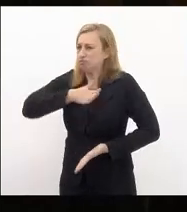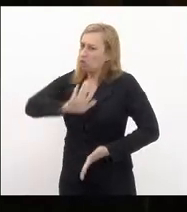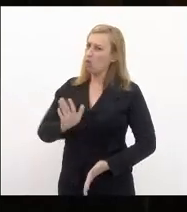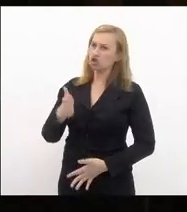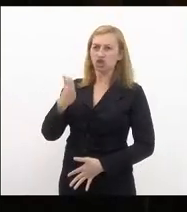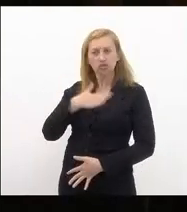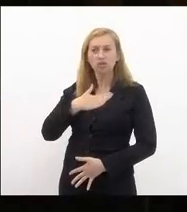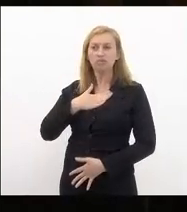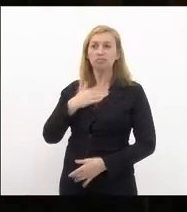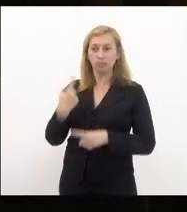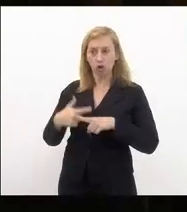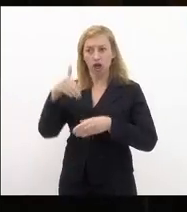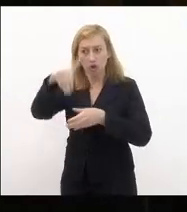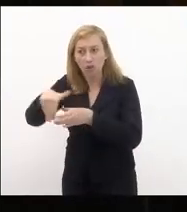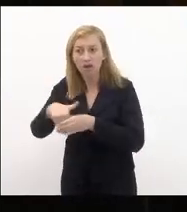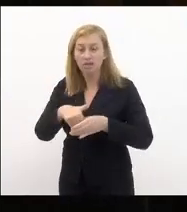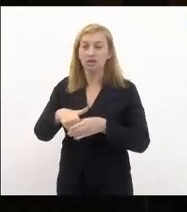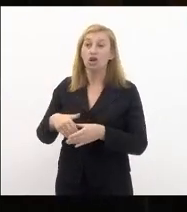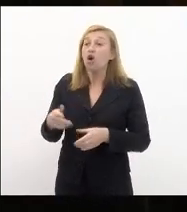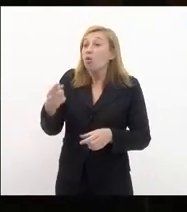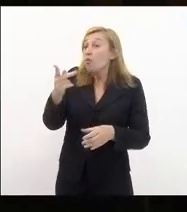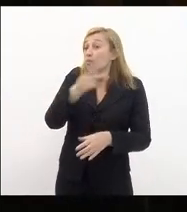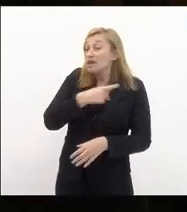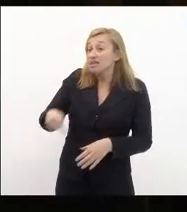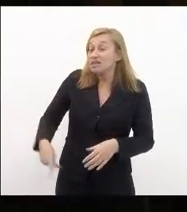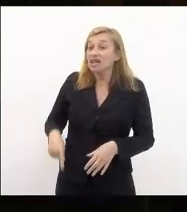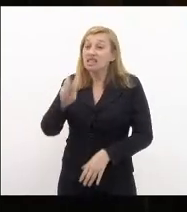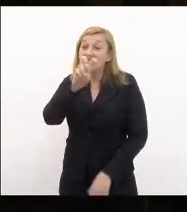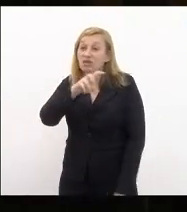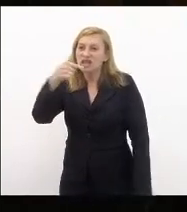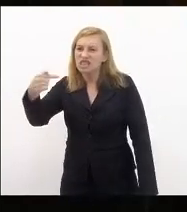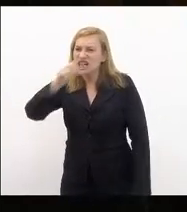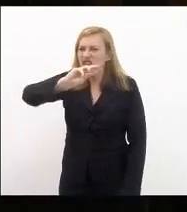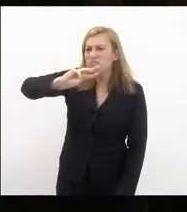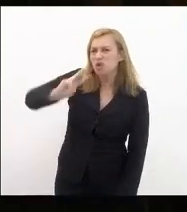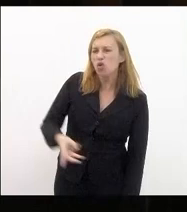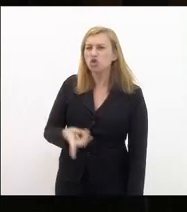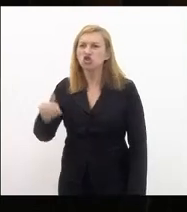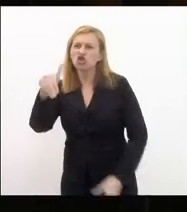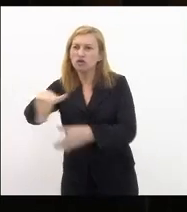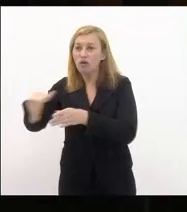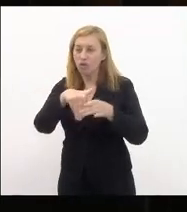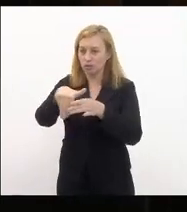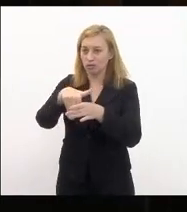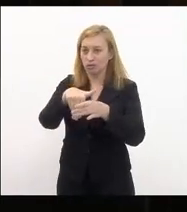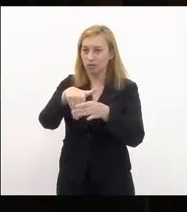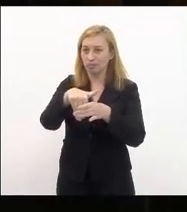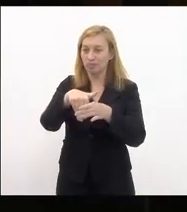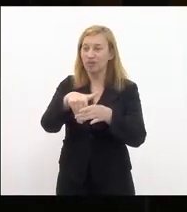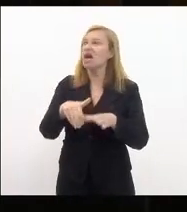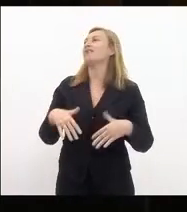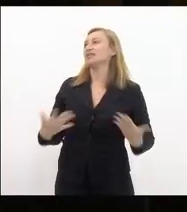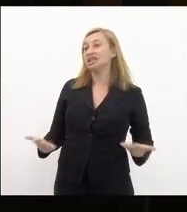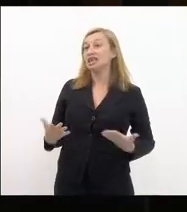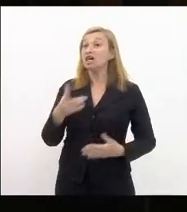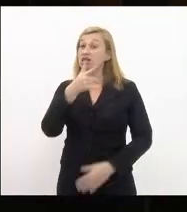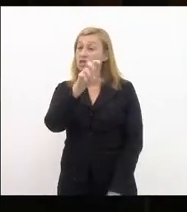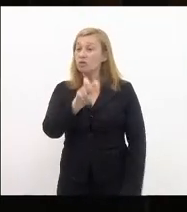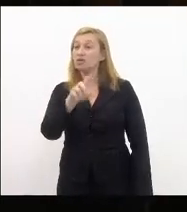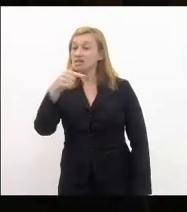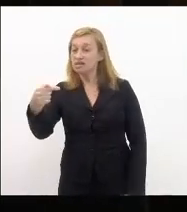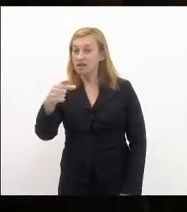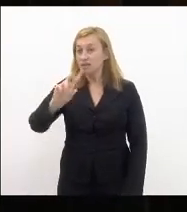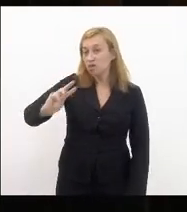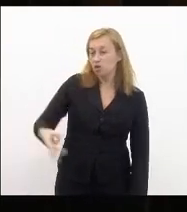Bolsonaro o presidente Bolsonaro foi eleito com 57 milhões de votos ora dentre os 57 milhões de